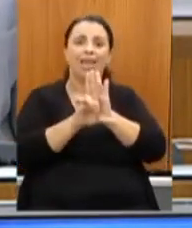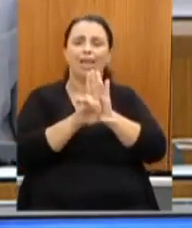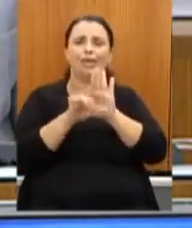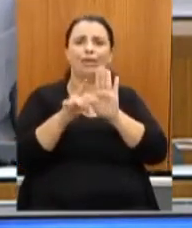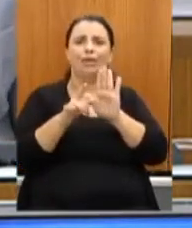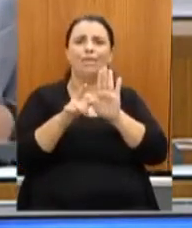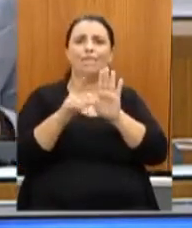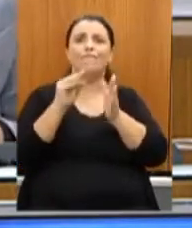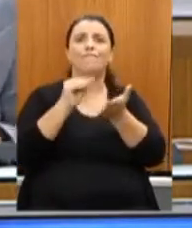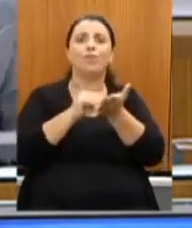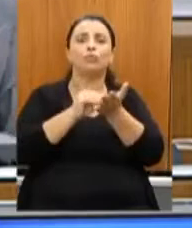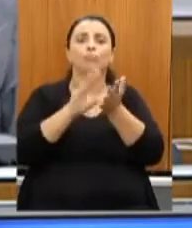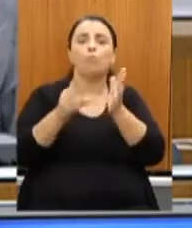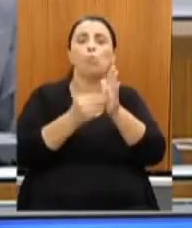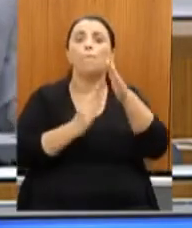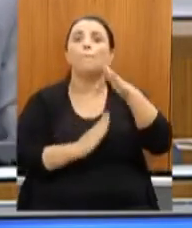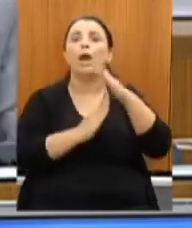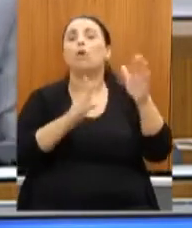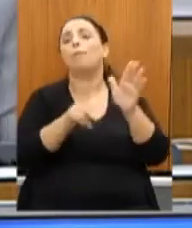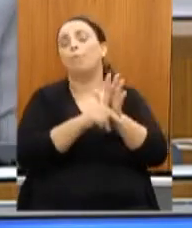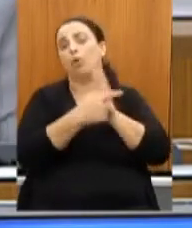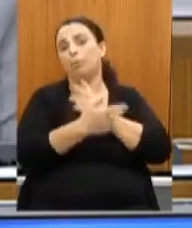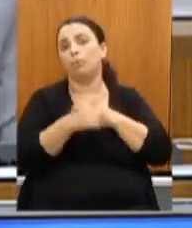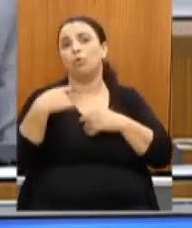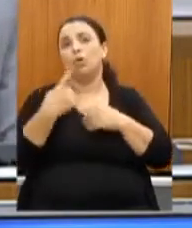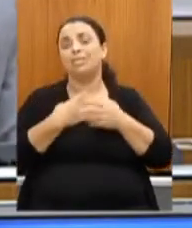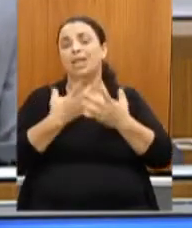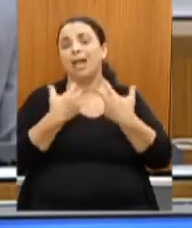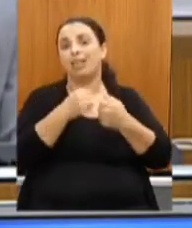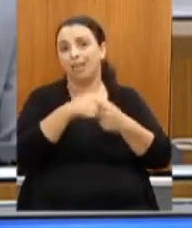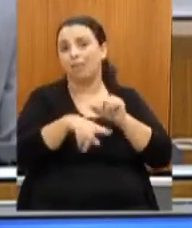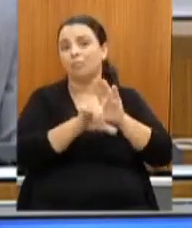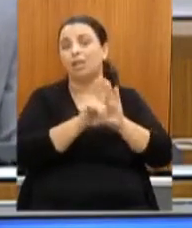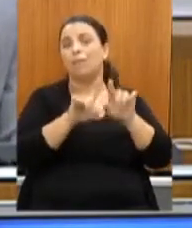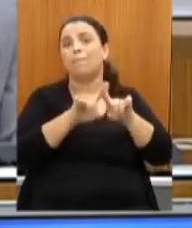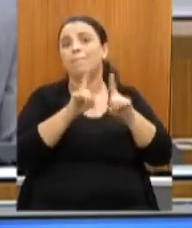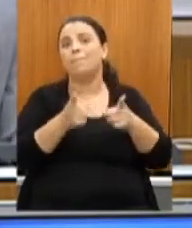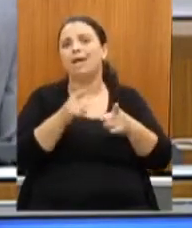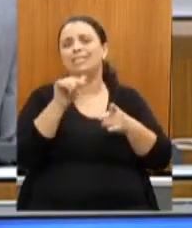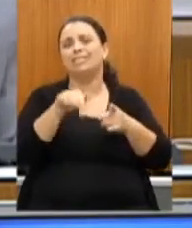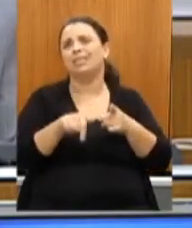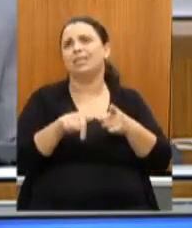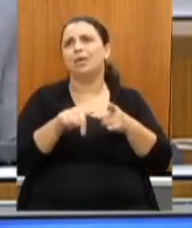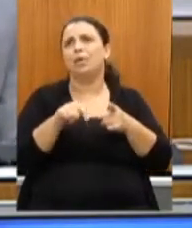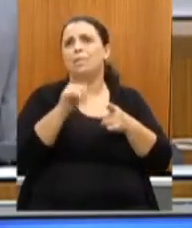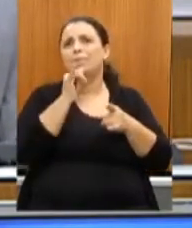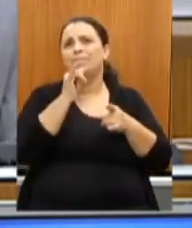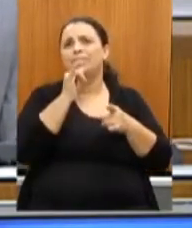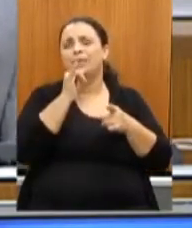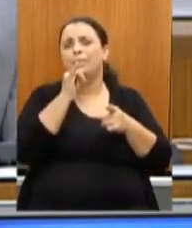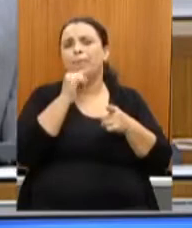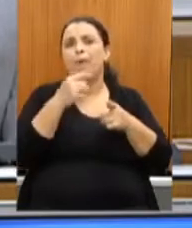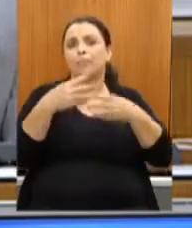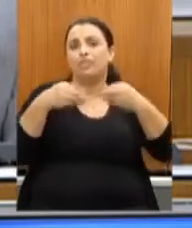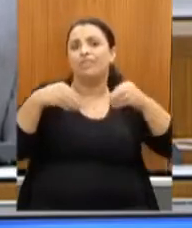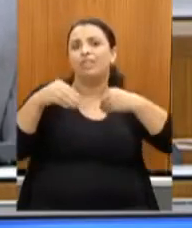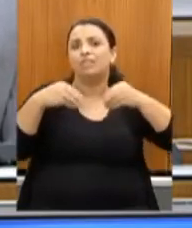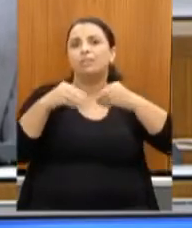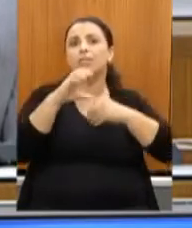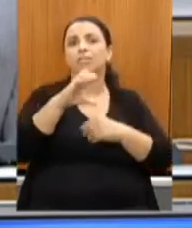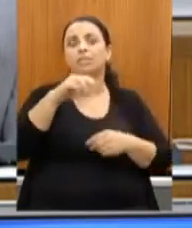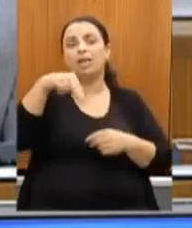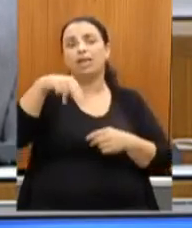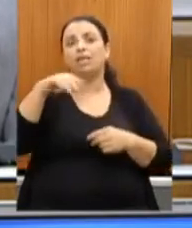e temos muita dificuldade. Nesse requerimento poderia até flexibilizar, por exemplo, o CNDs, como é que no